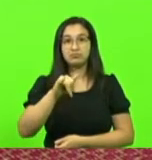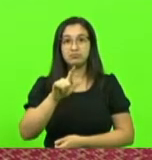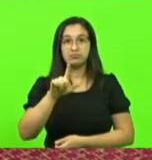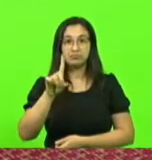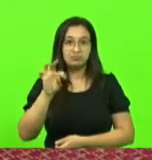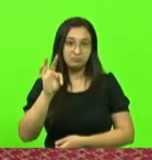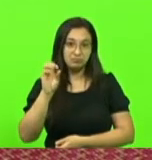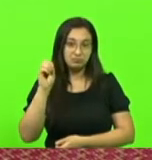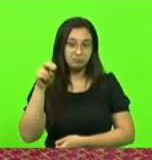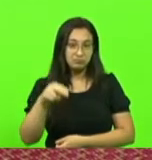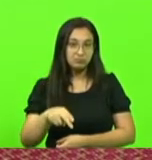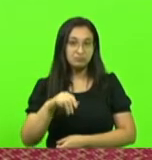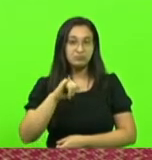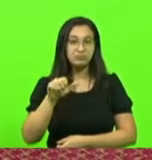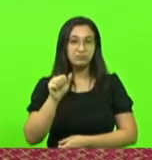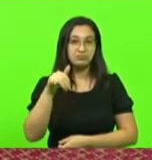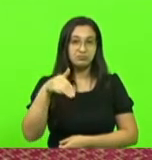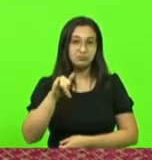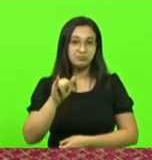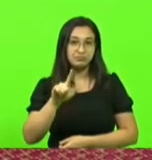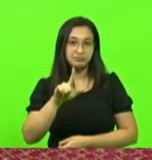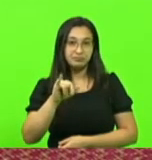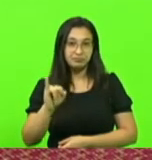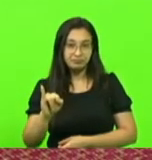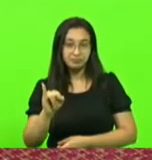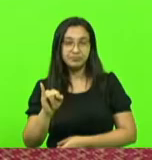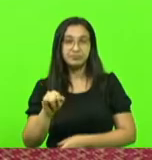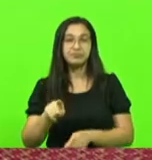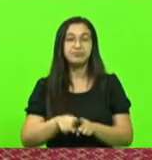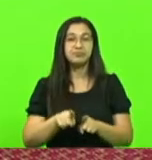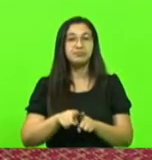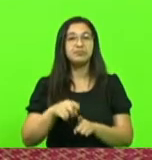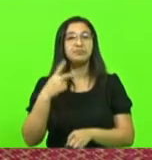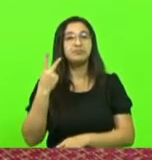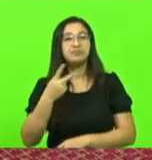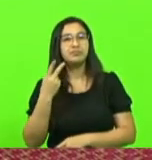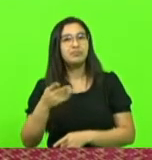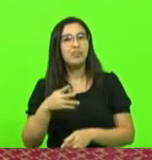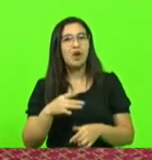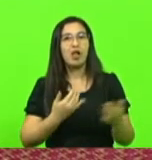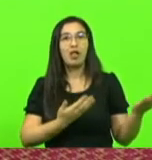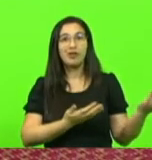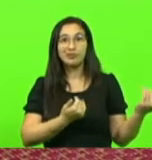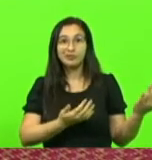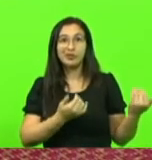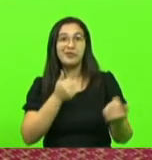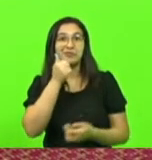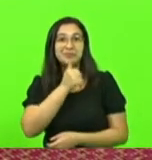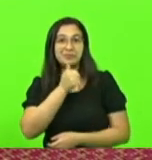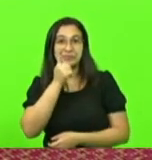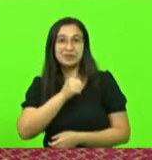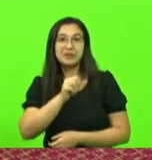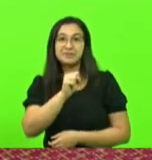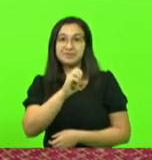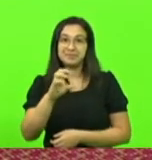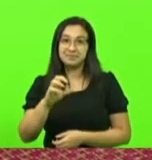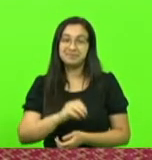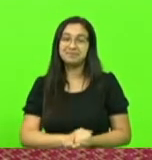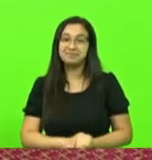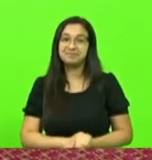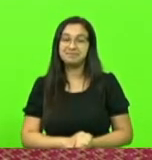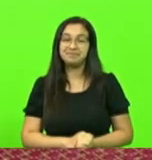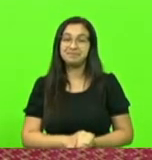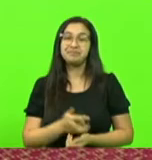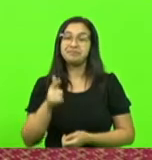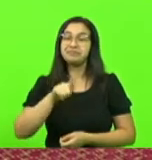Santos, Jamila Edemates Oliveira, a vereadora mais jovem mulher de Santa Catarina, o